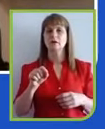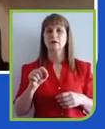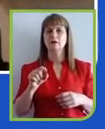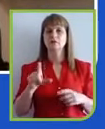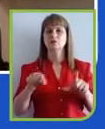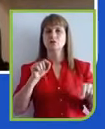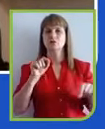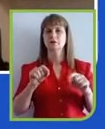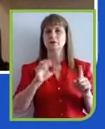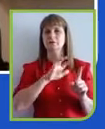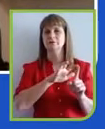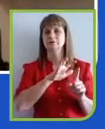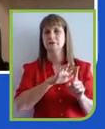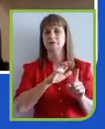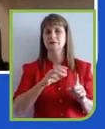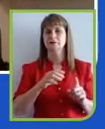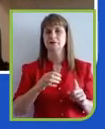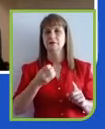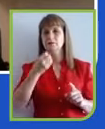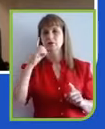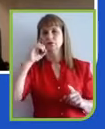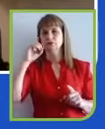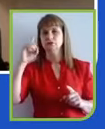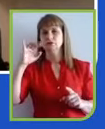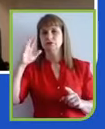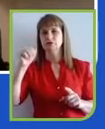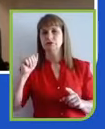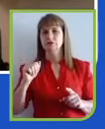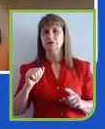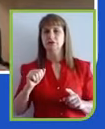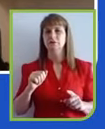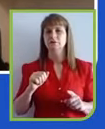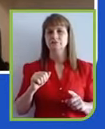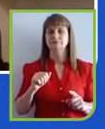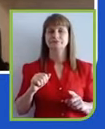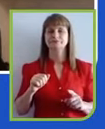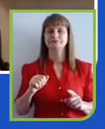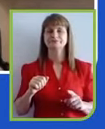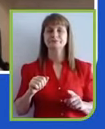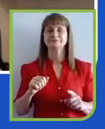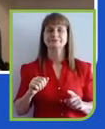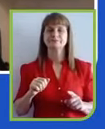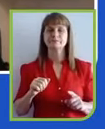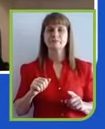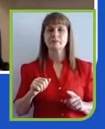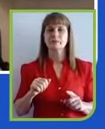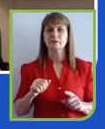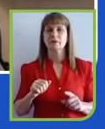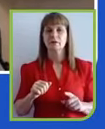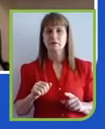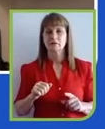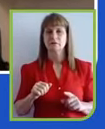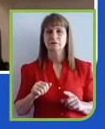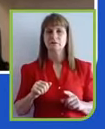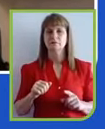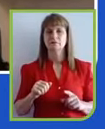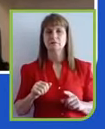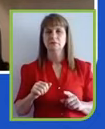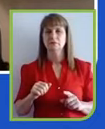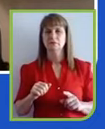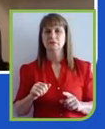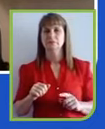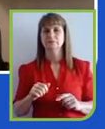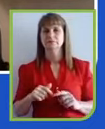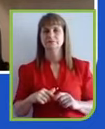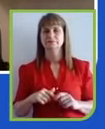aí, Ricardo, colegas de painel e a quem nos assiste. Bom, antes de mais nada, cumprimentar novamente,